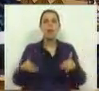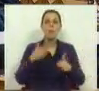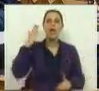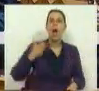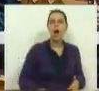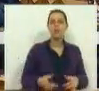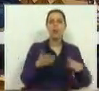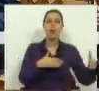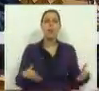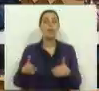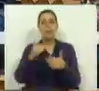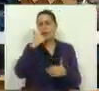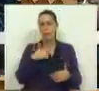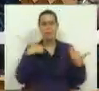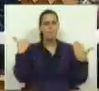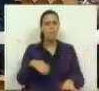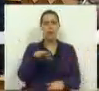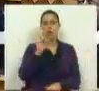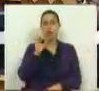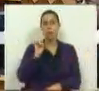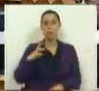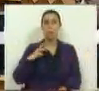austeridade é o caminho errado que o Sr. escolheu para Portugal.